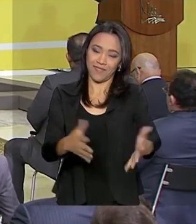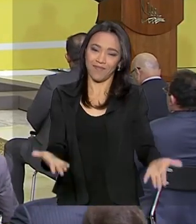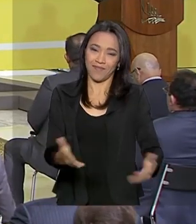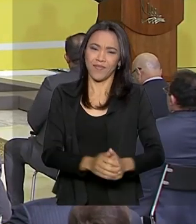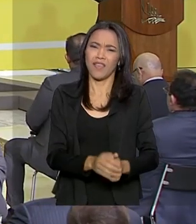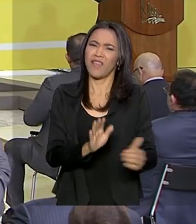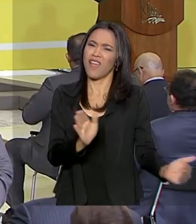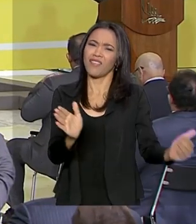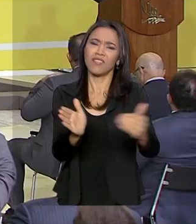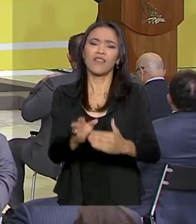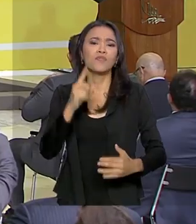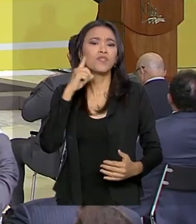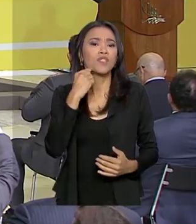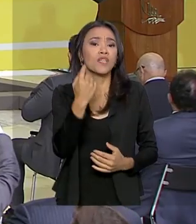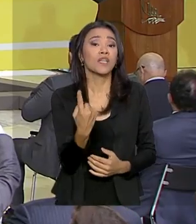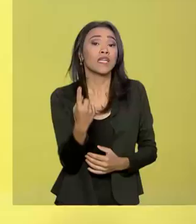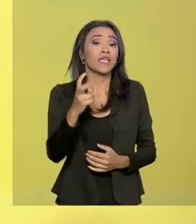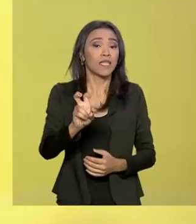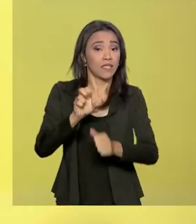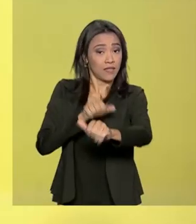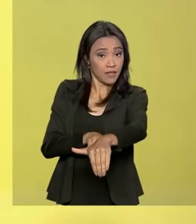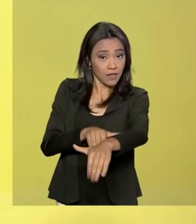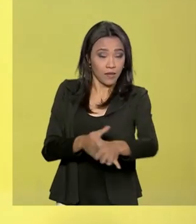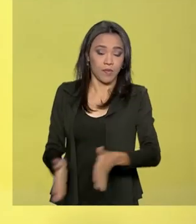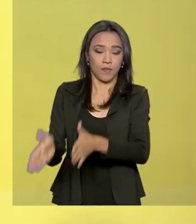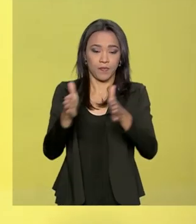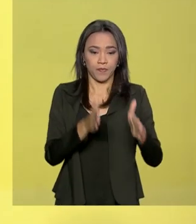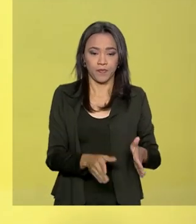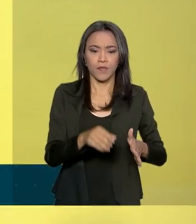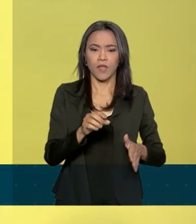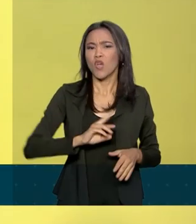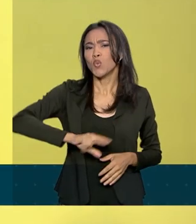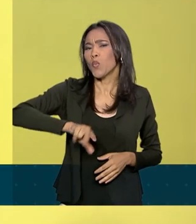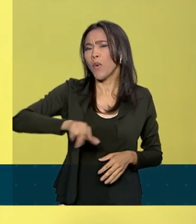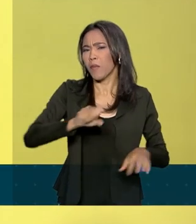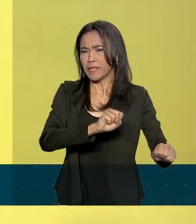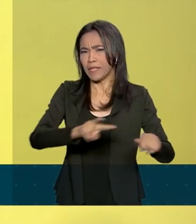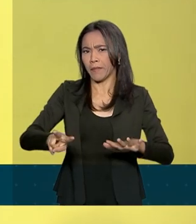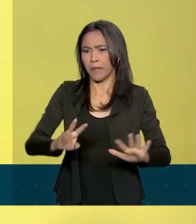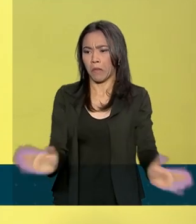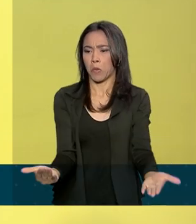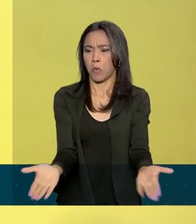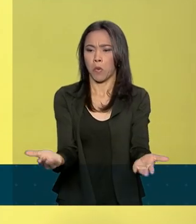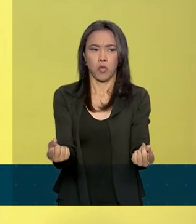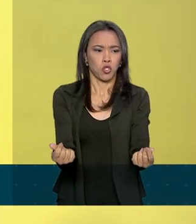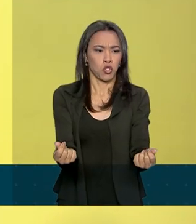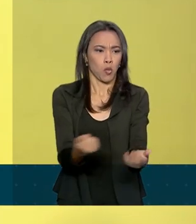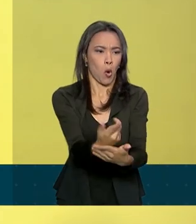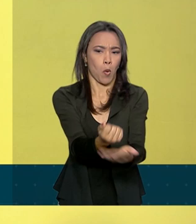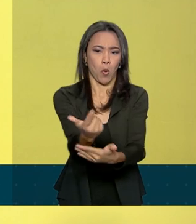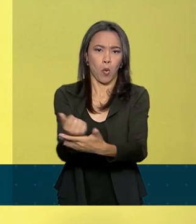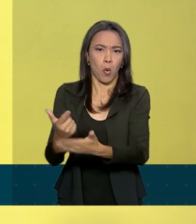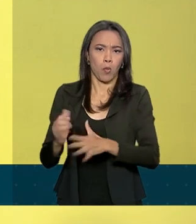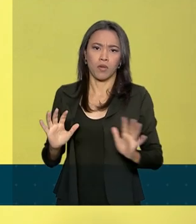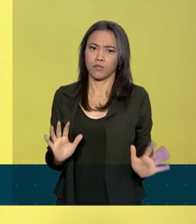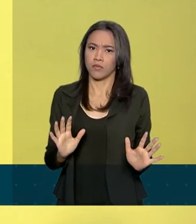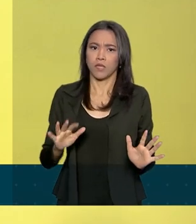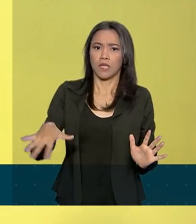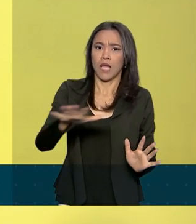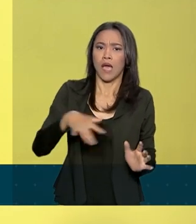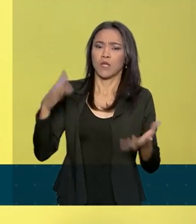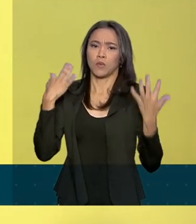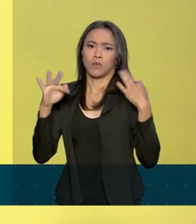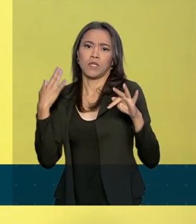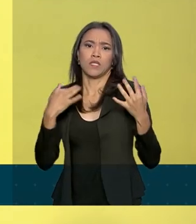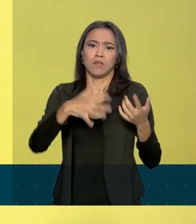e vai até o dia 15 de setembro. Não é apenas uma semana para promover o comércio, o varejo, a indústria, o turismo